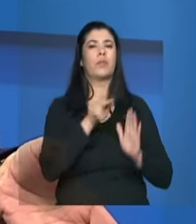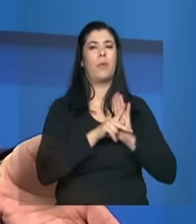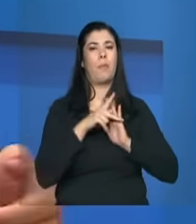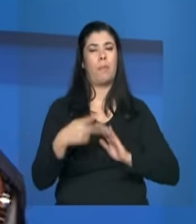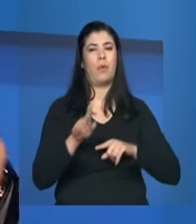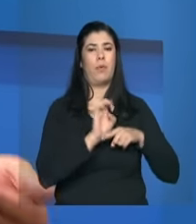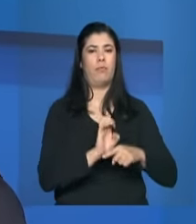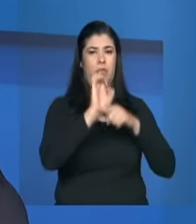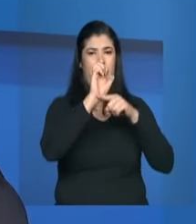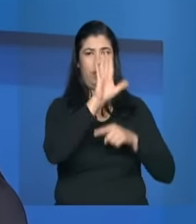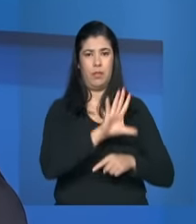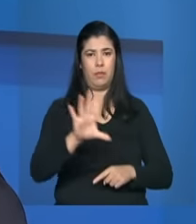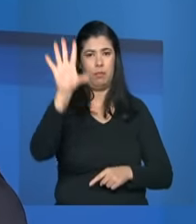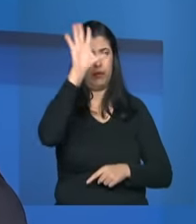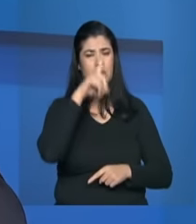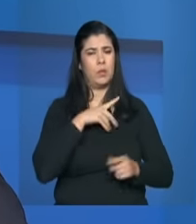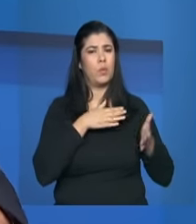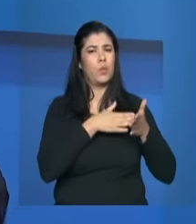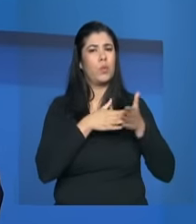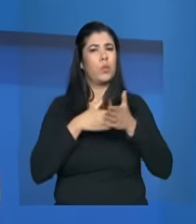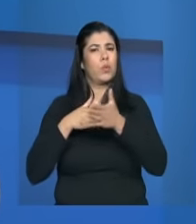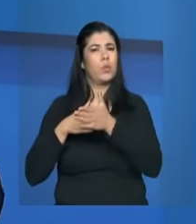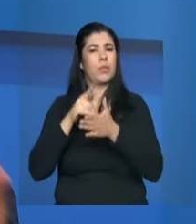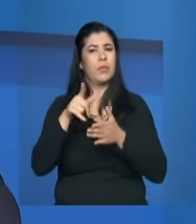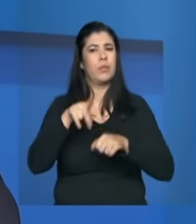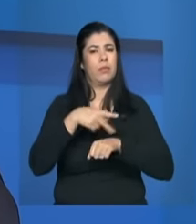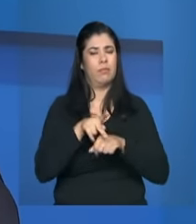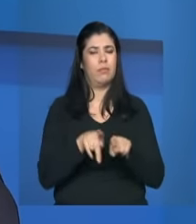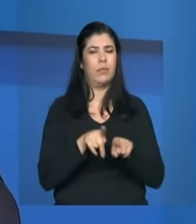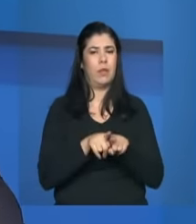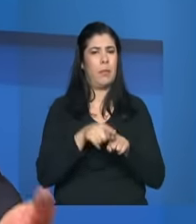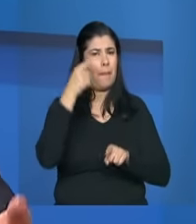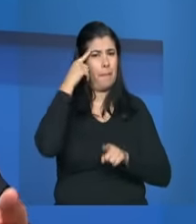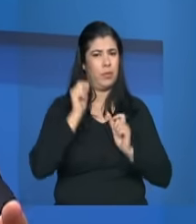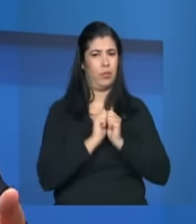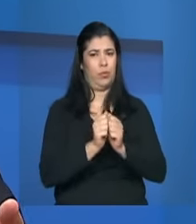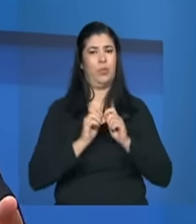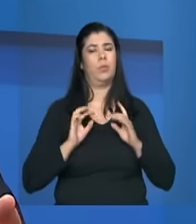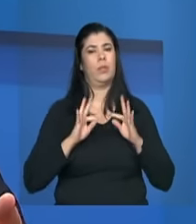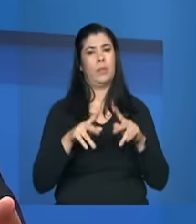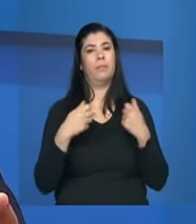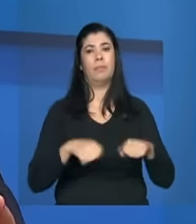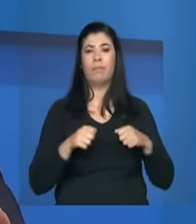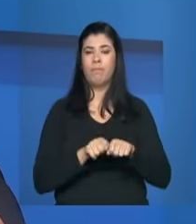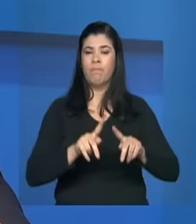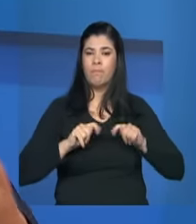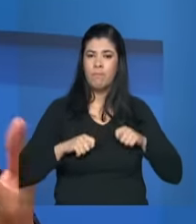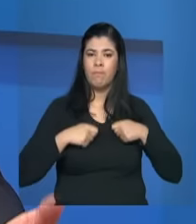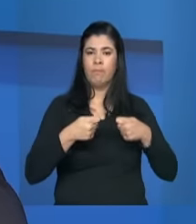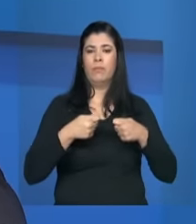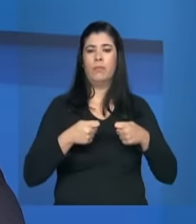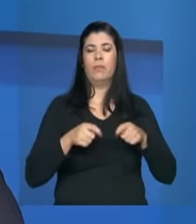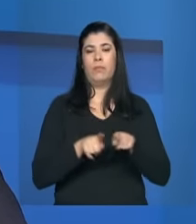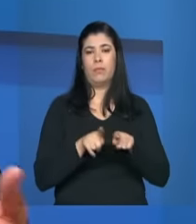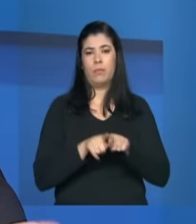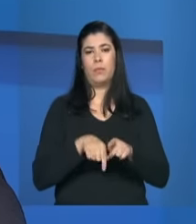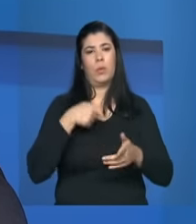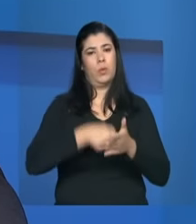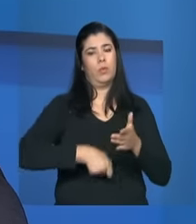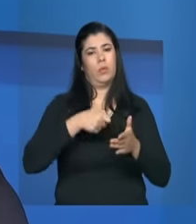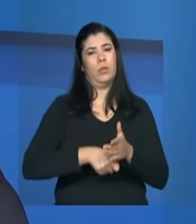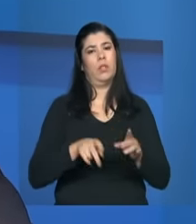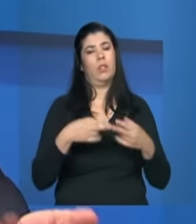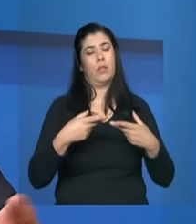brasileiros as fronteiras do nosso Brasil de pensar que todos juntos temos que unir forças para enfrentar os